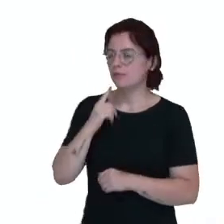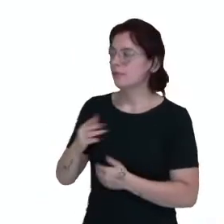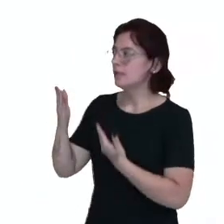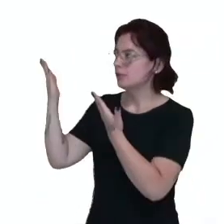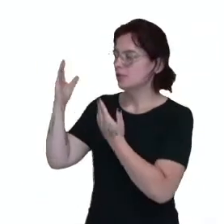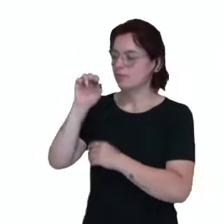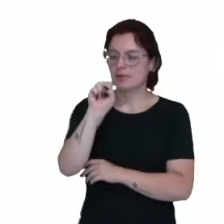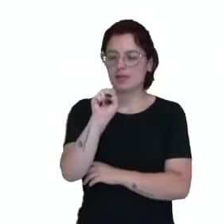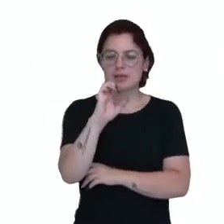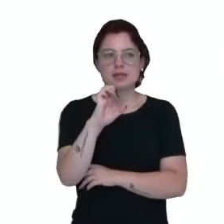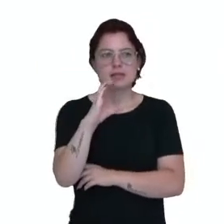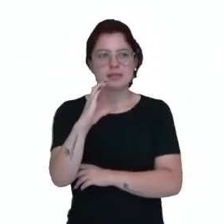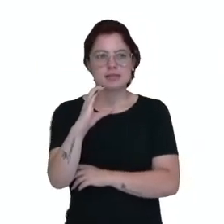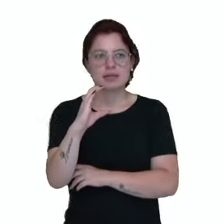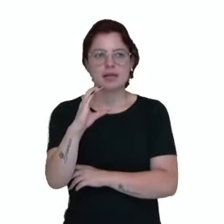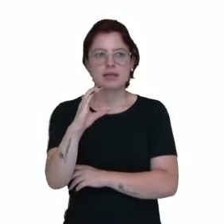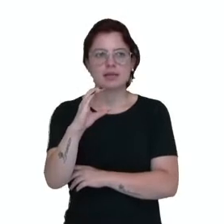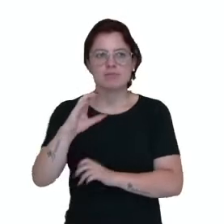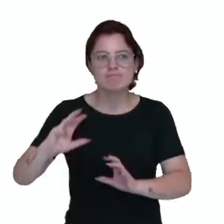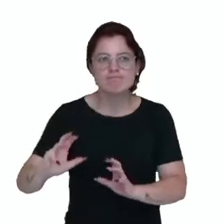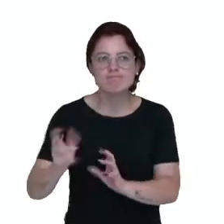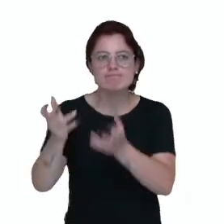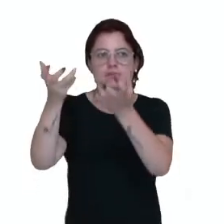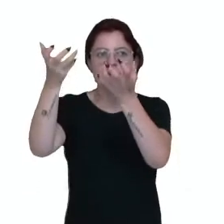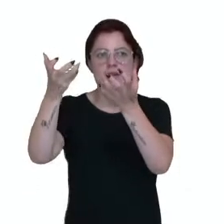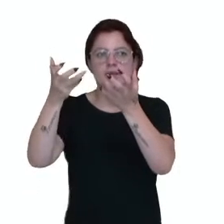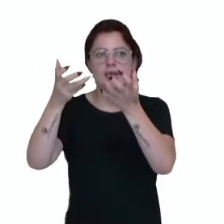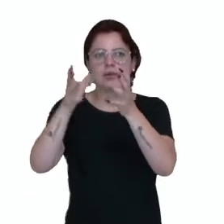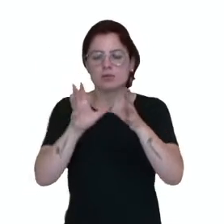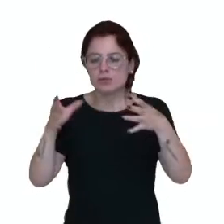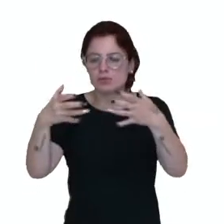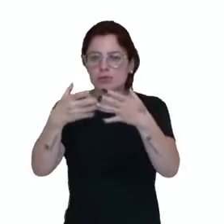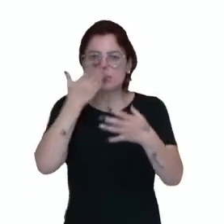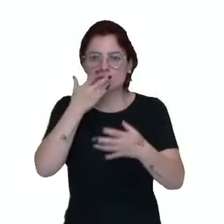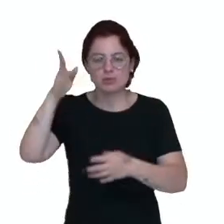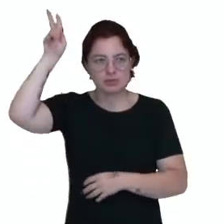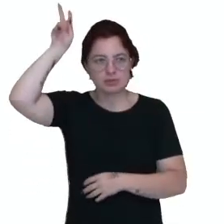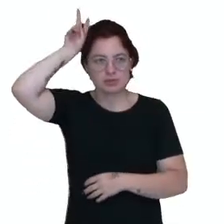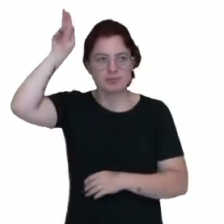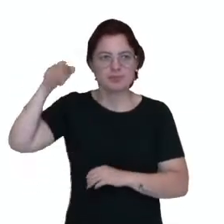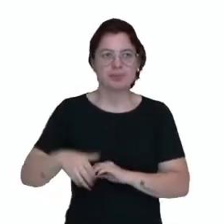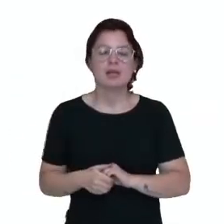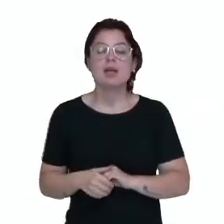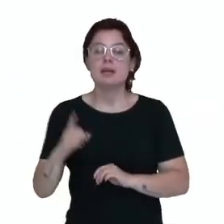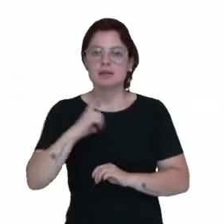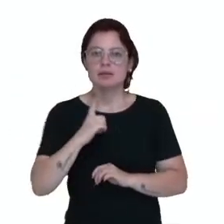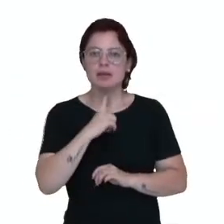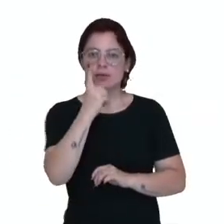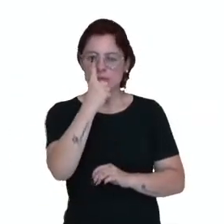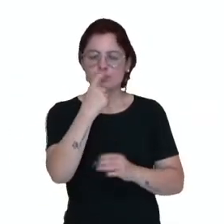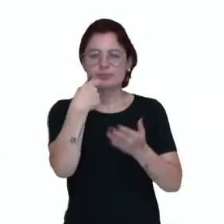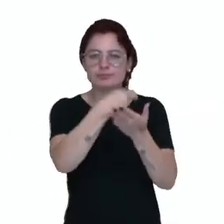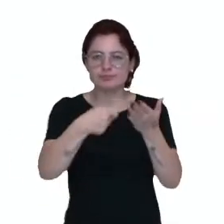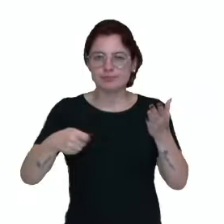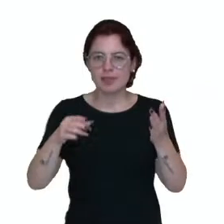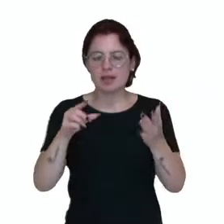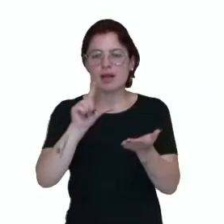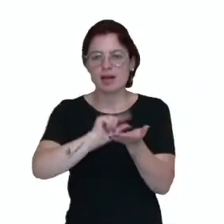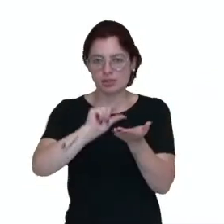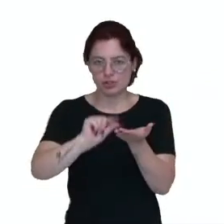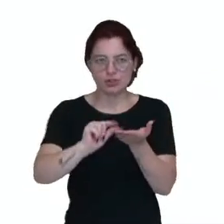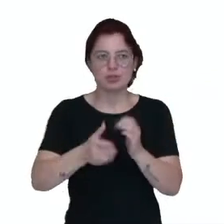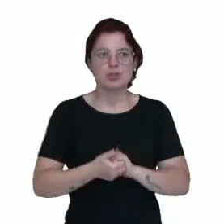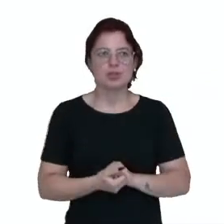Indígena, com a formação de lançamento do documentário em Santa Cruz. E um artigo, tudo índio, tudo parente, cinco